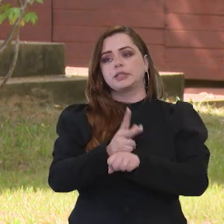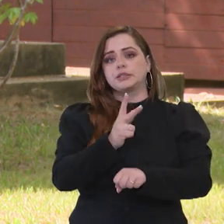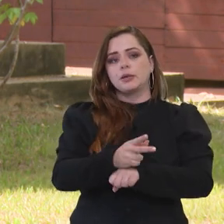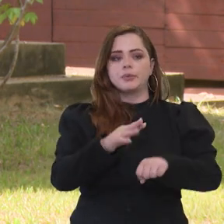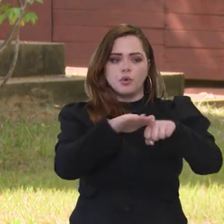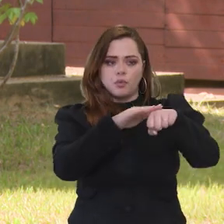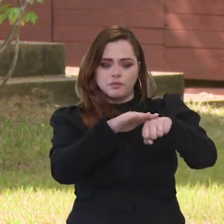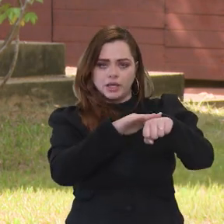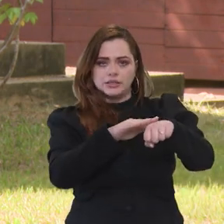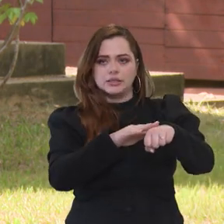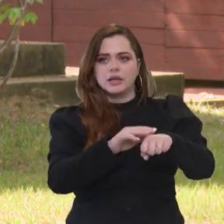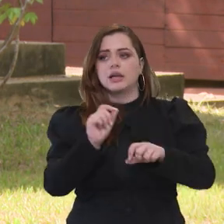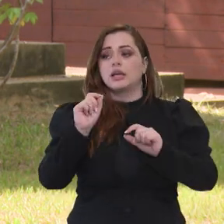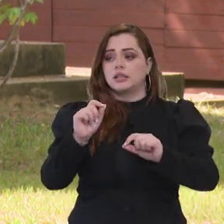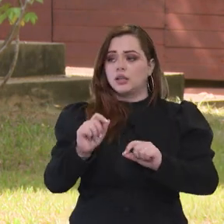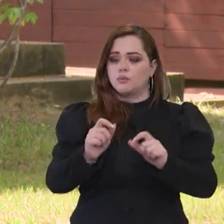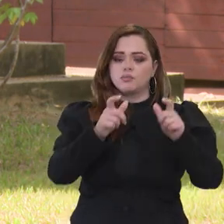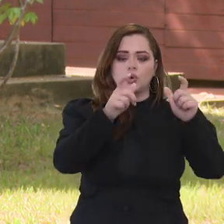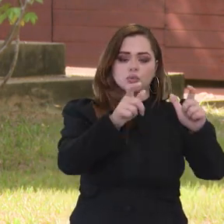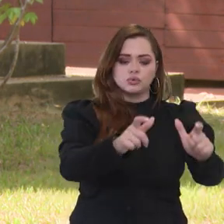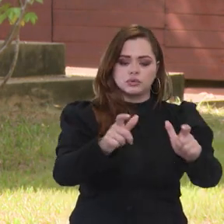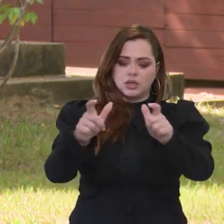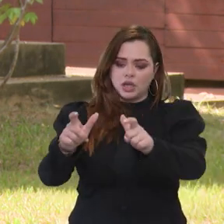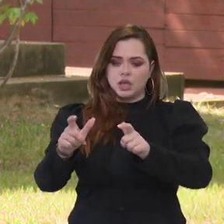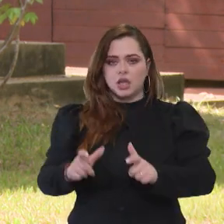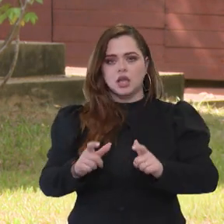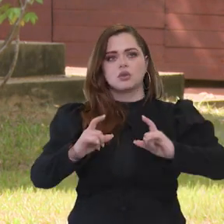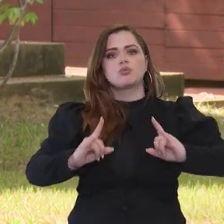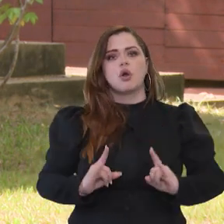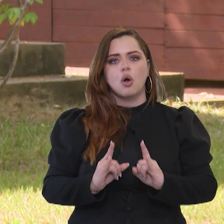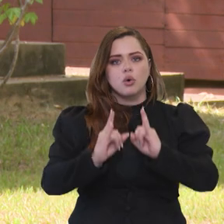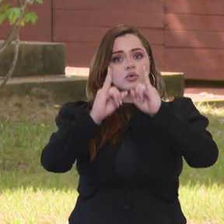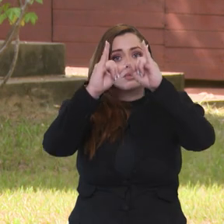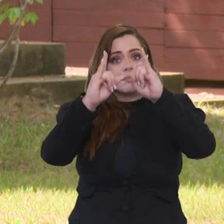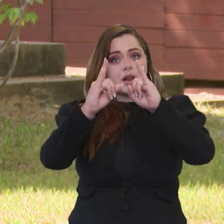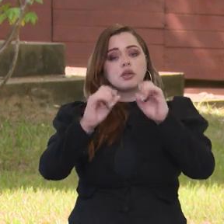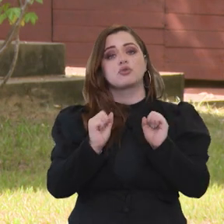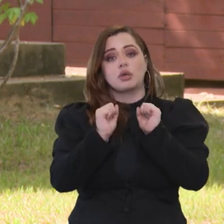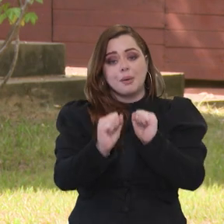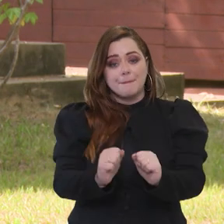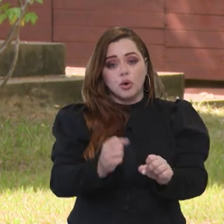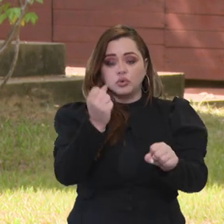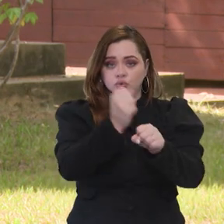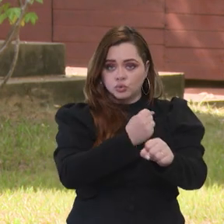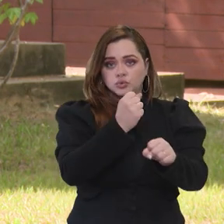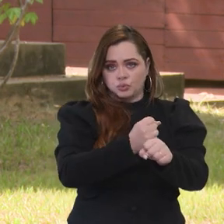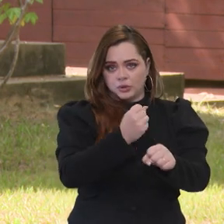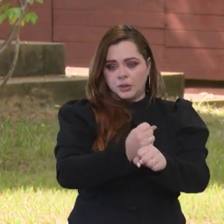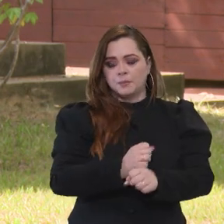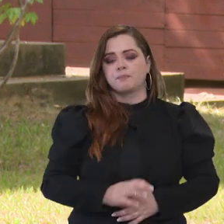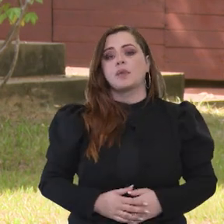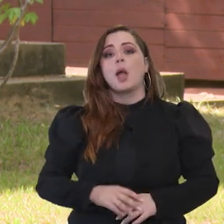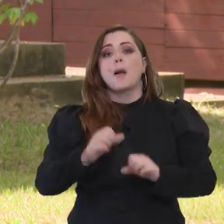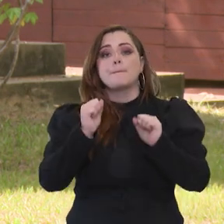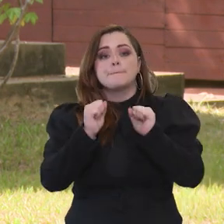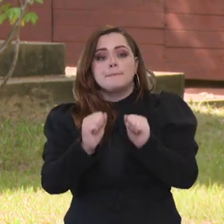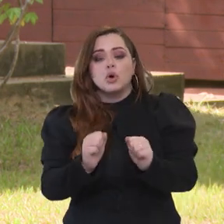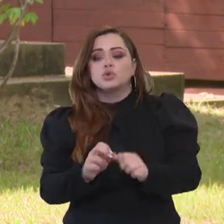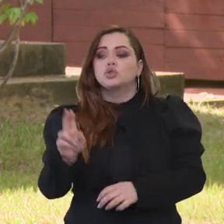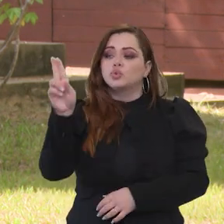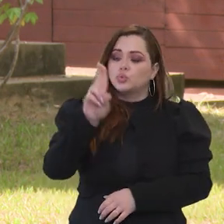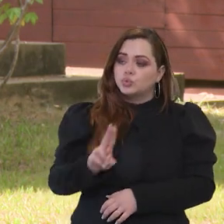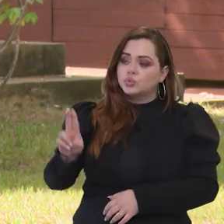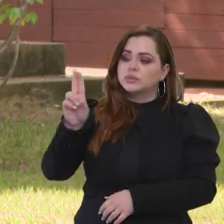conosco, para que os terrenos e os prédios que estão disponíveis do governo federal possam ser usados